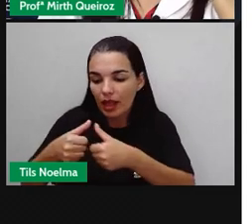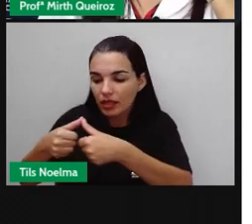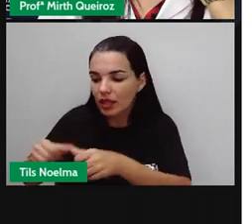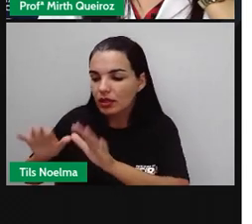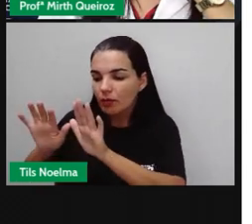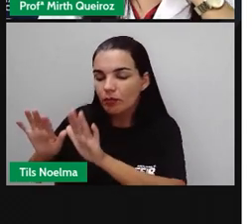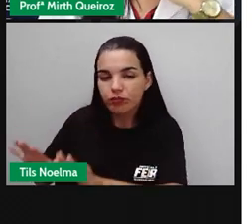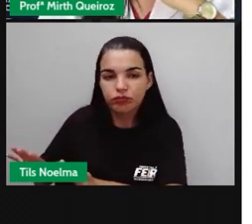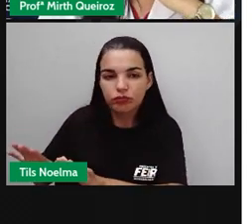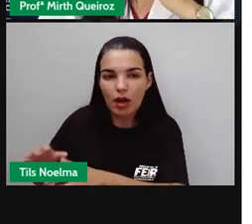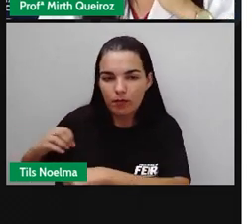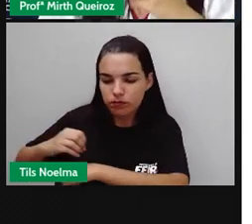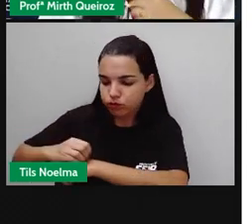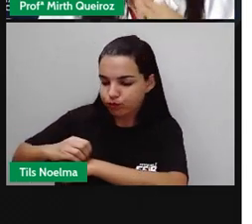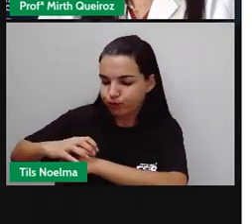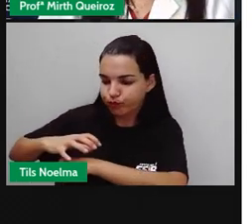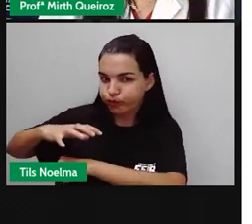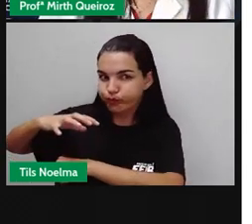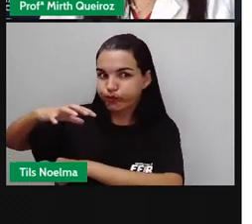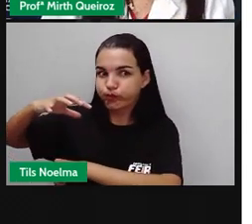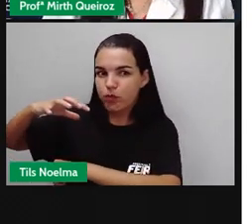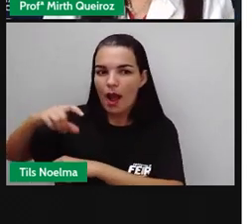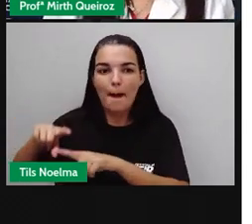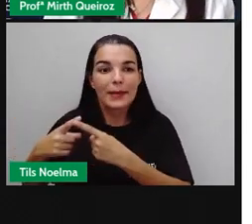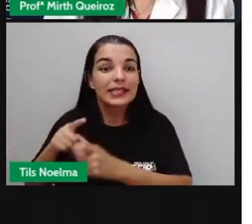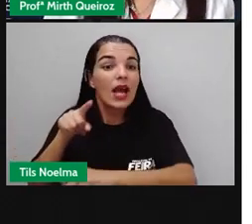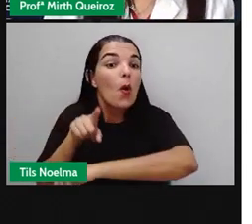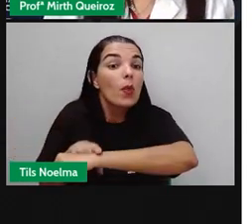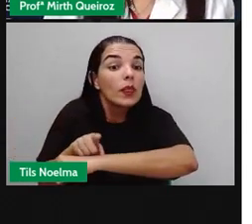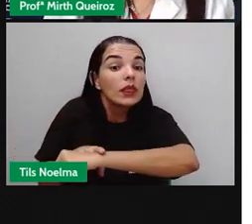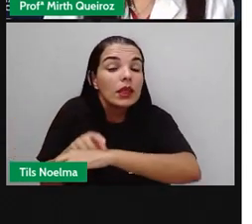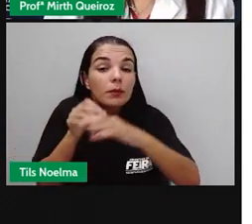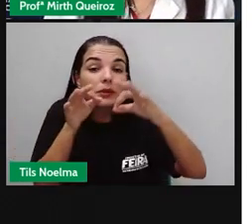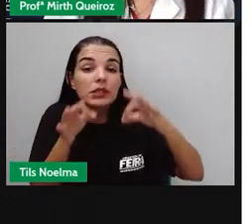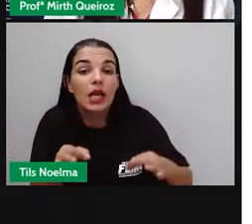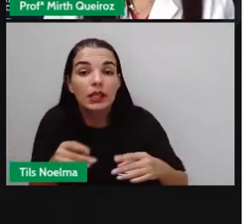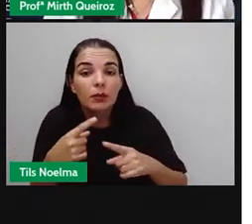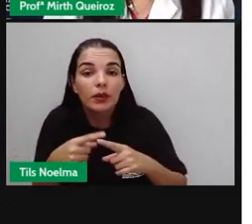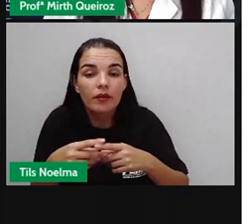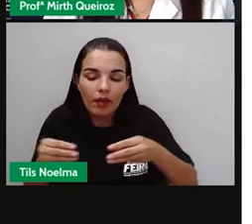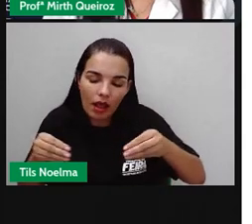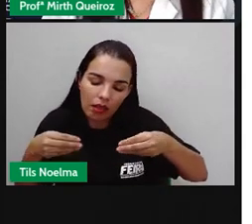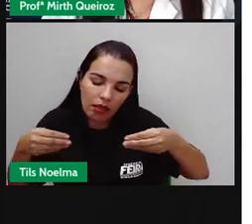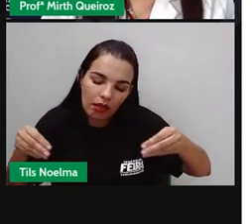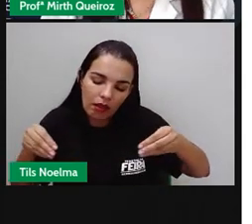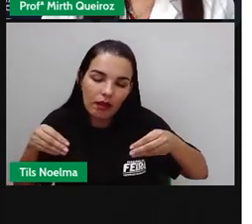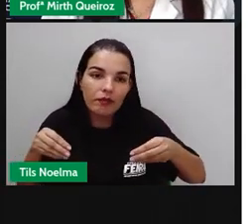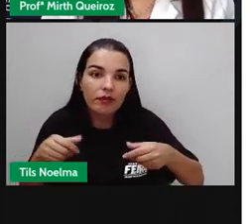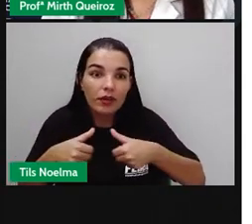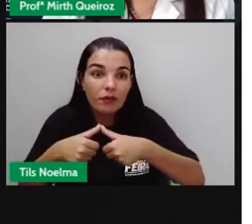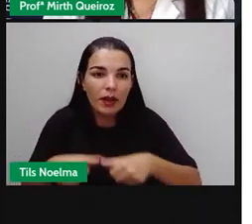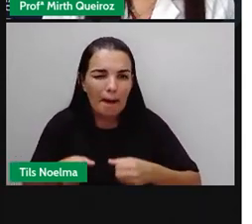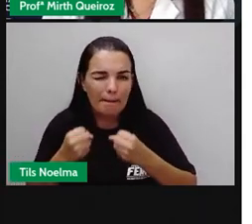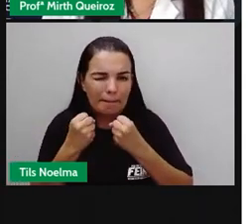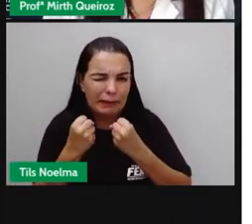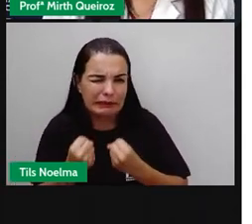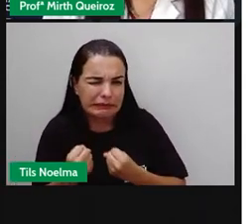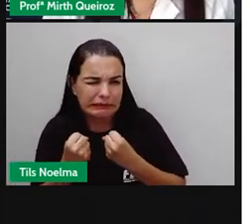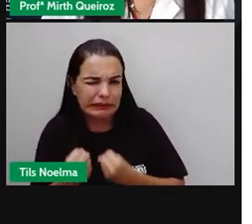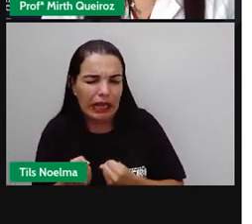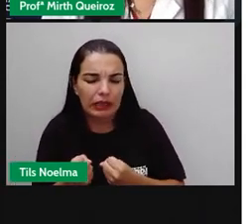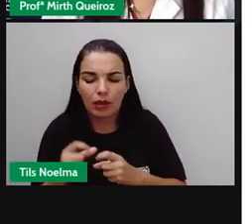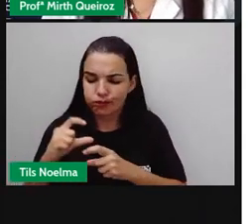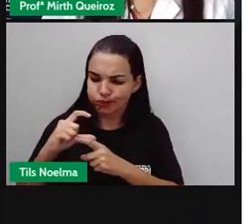necessário para que ocorra a fermentação, que faz com que a massa cresça e fique mais leve ao paladar, para não ficar aquela massa grossa,